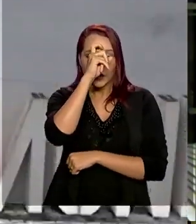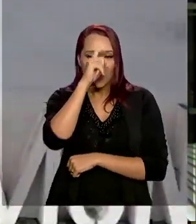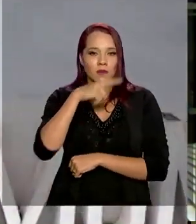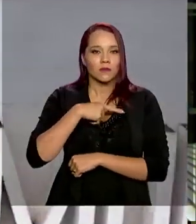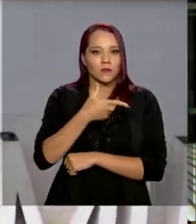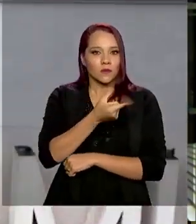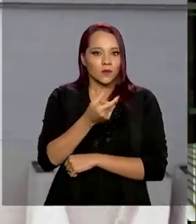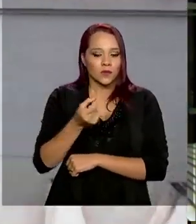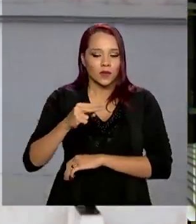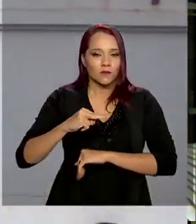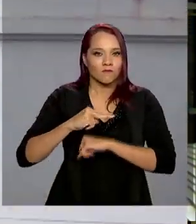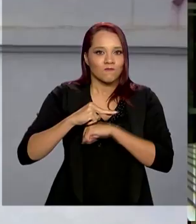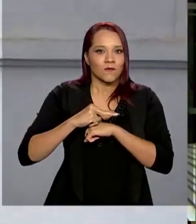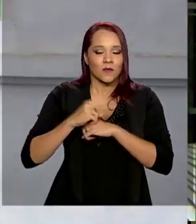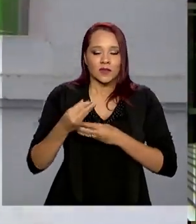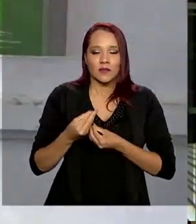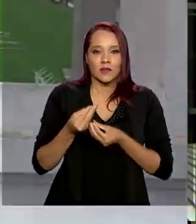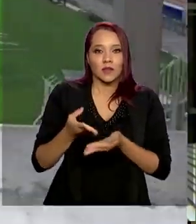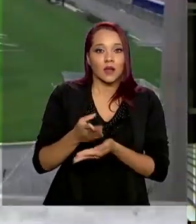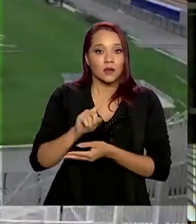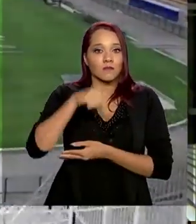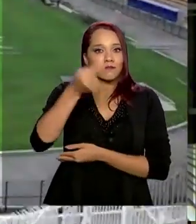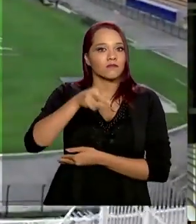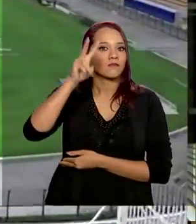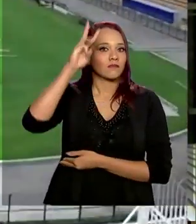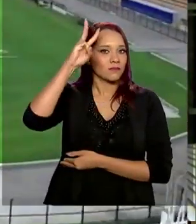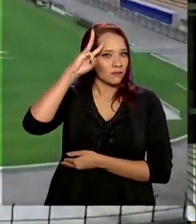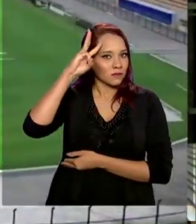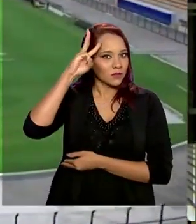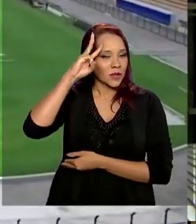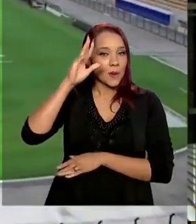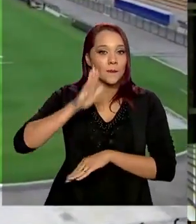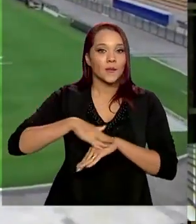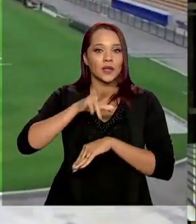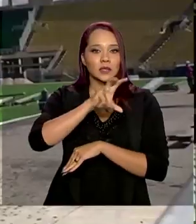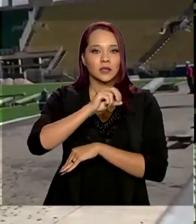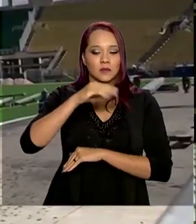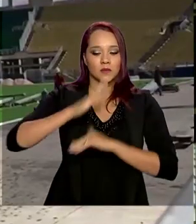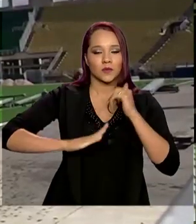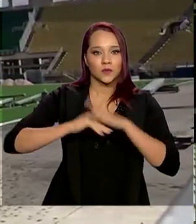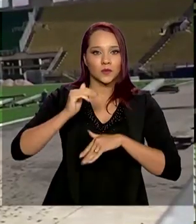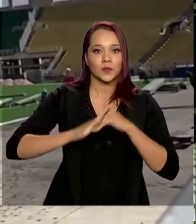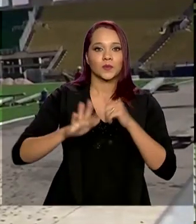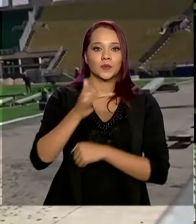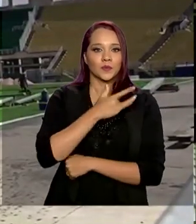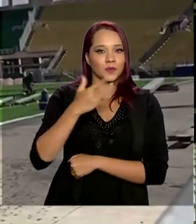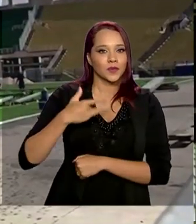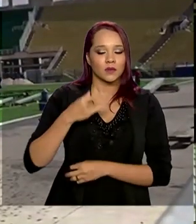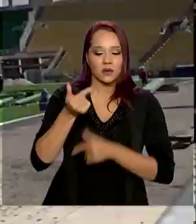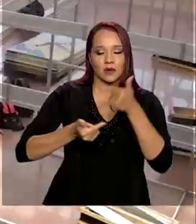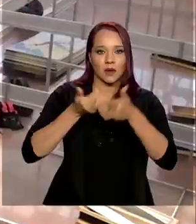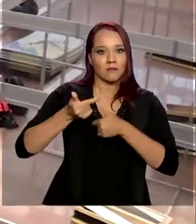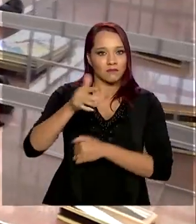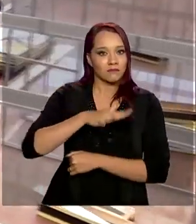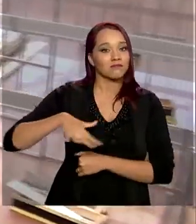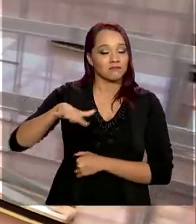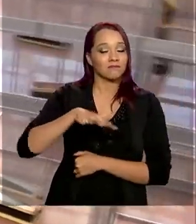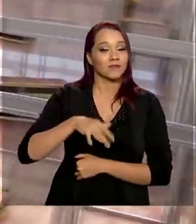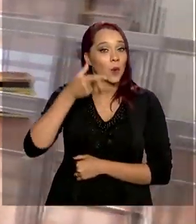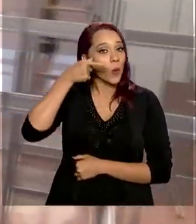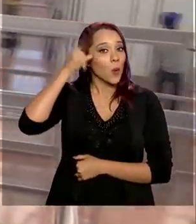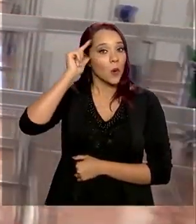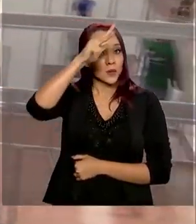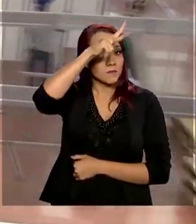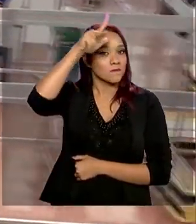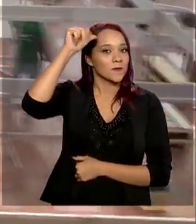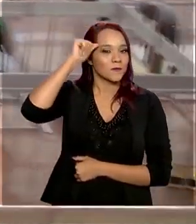200 leitos, deve ser entregue na próxima terça-feira. Mais de 500 profissionais de saúde vão atuar por lá. Ontem, o